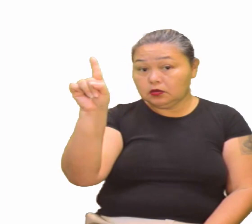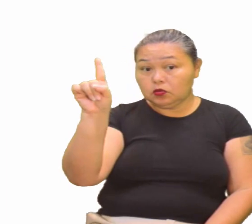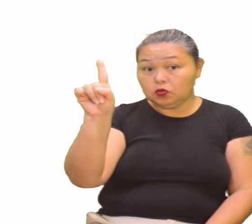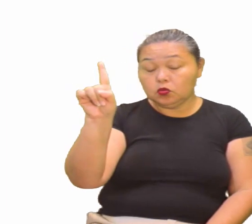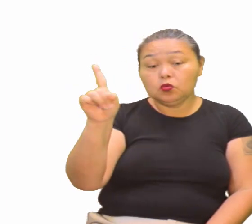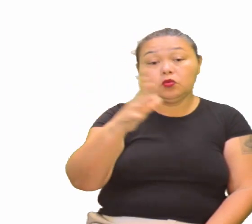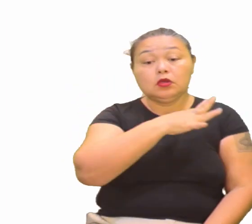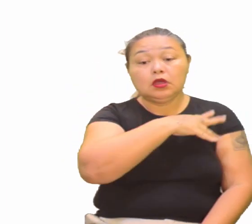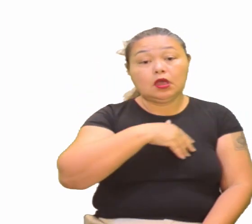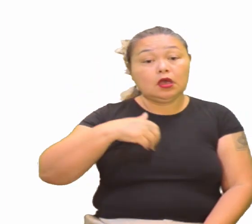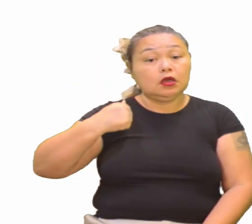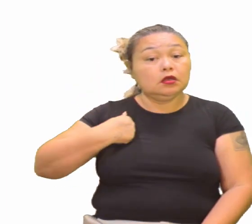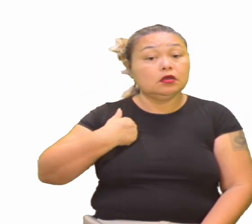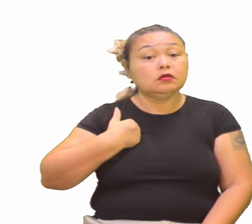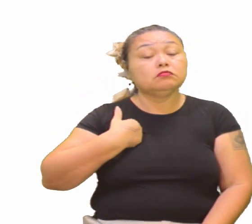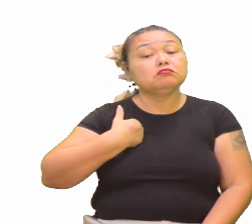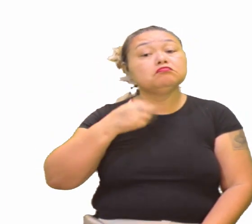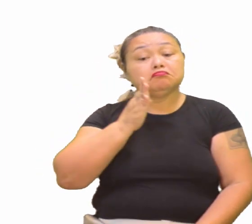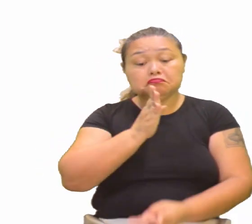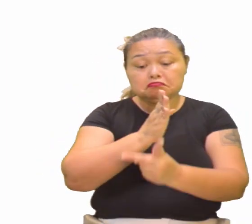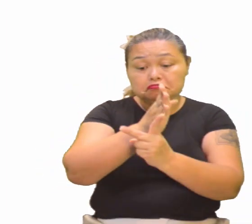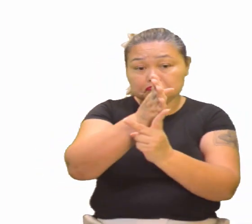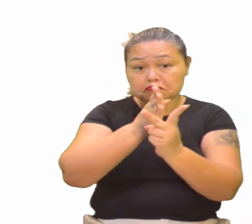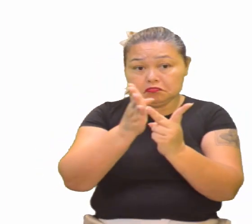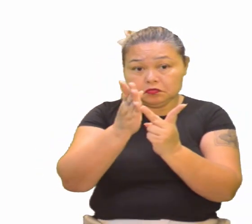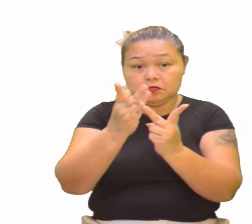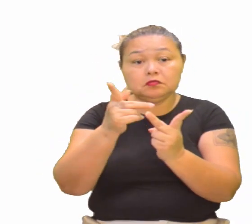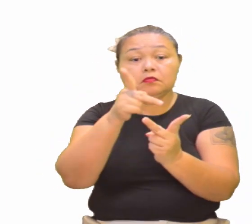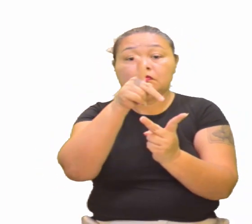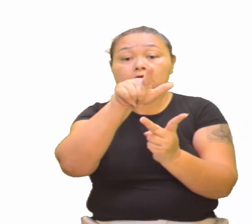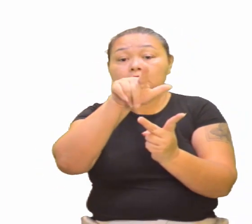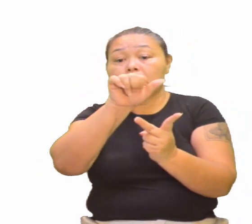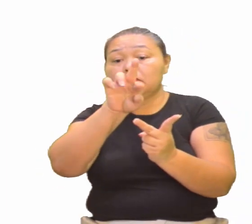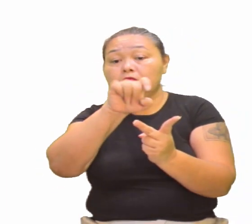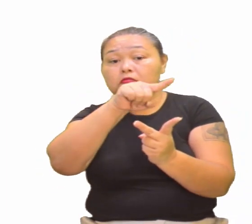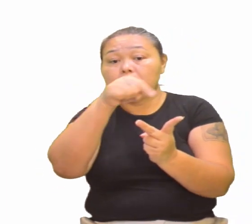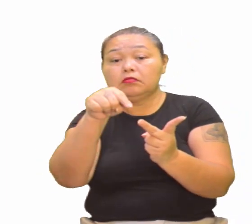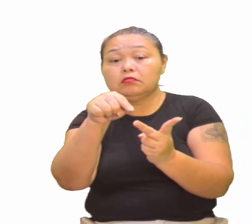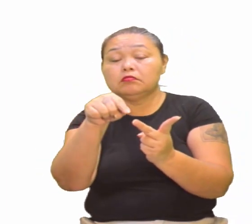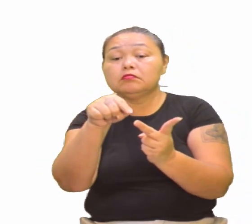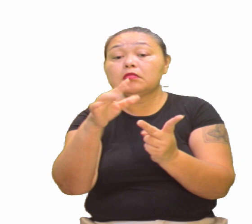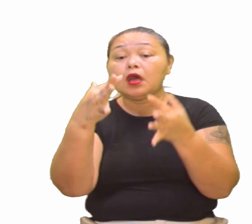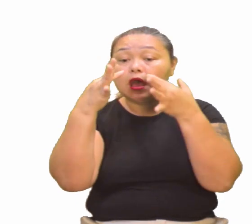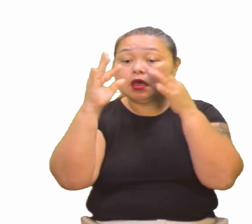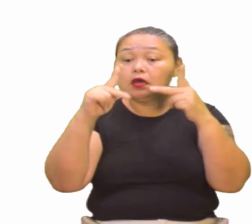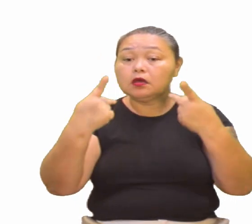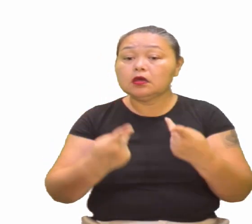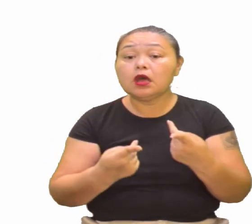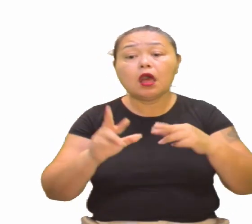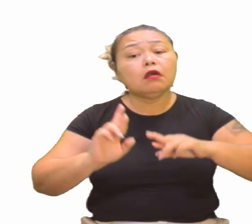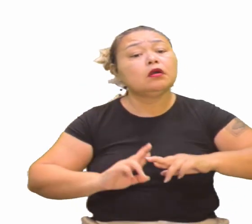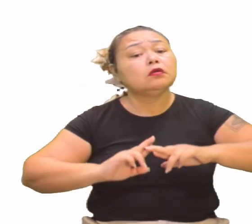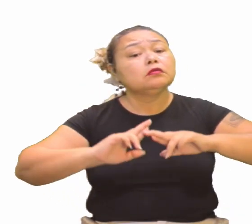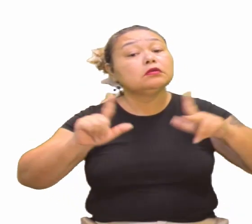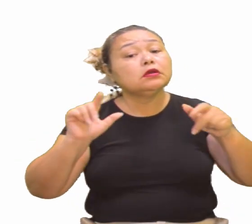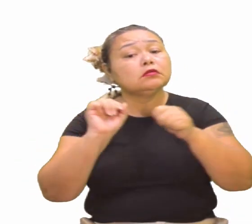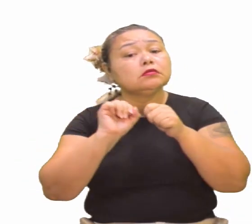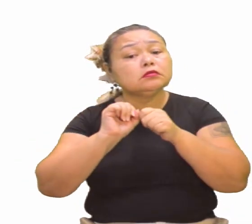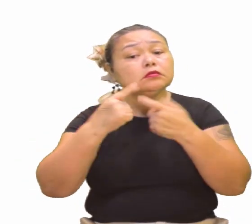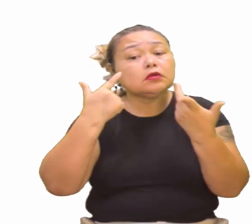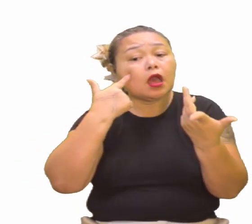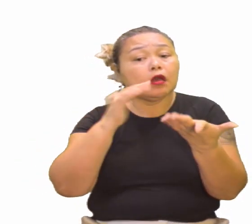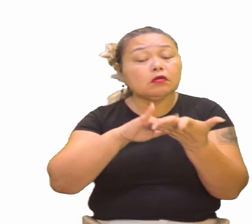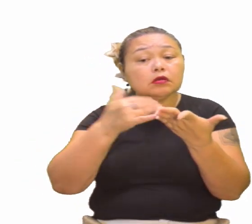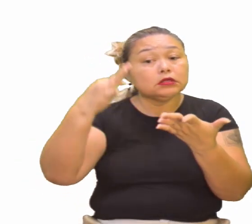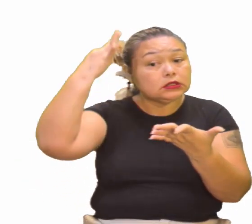Então, está aqui. O Platão, que os humanistas referenciam, era muito diferente do Platão interpretado